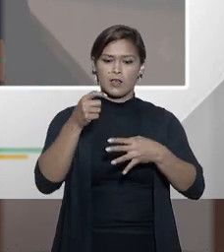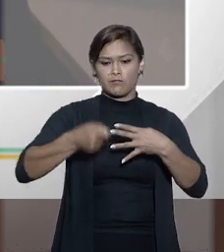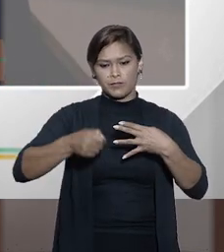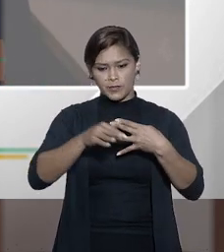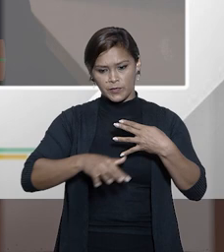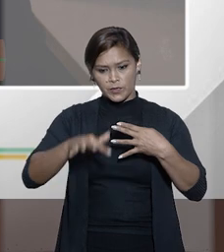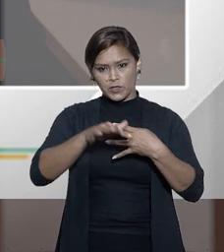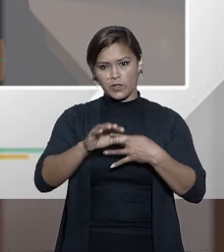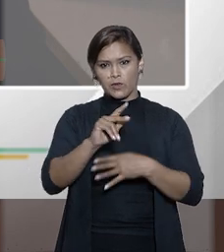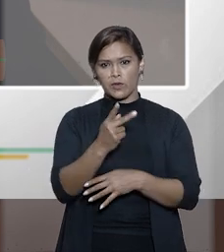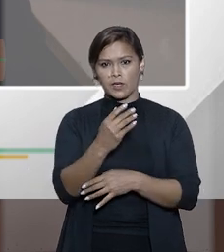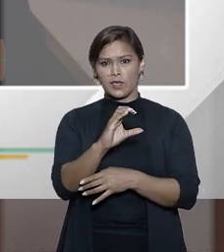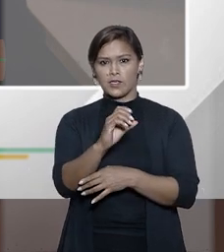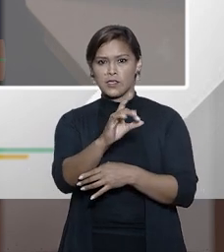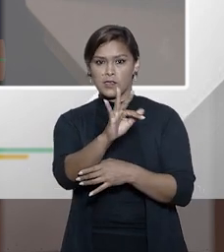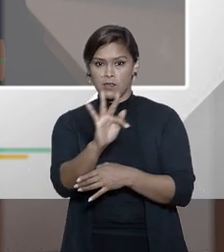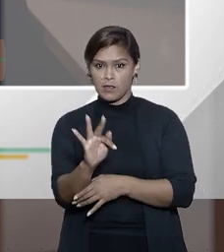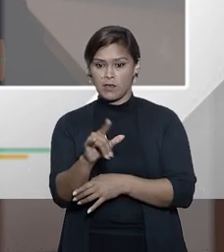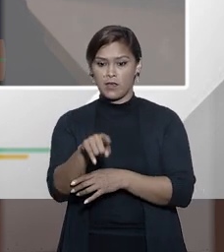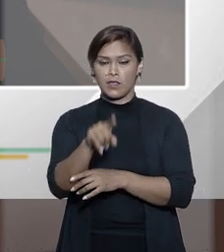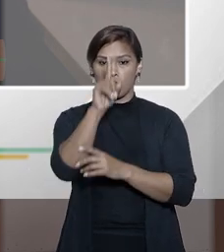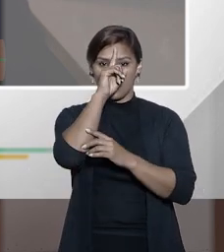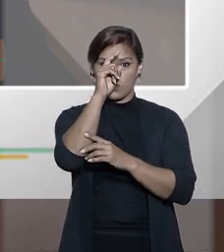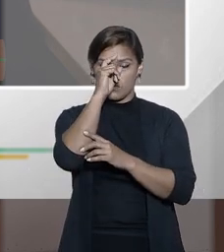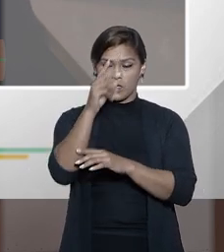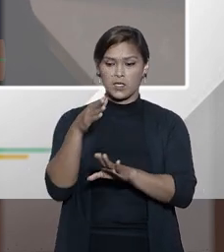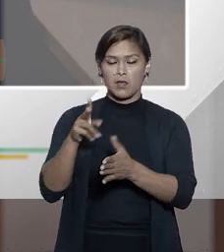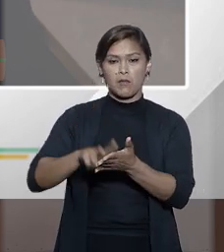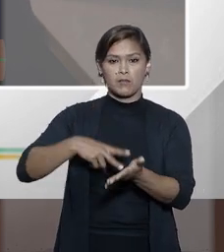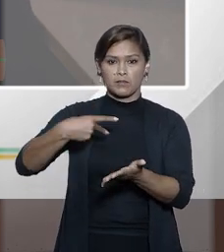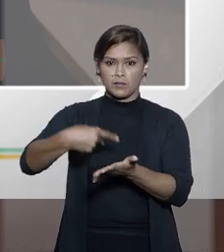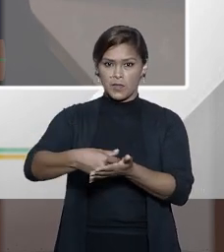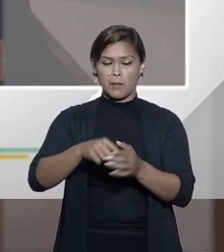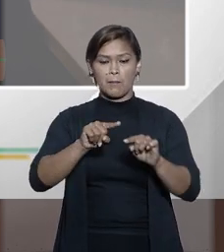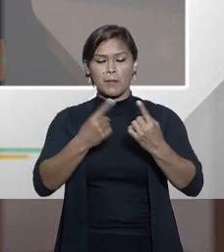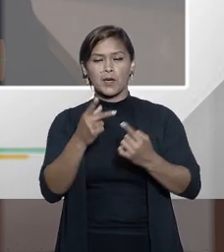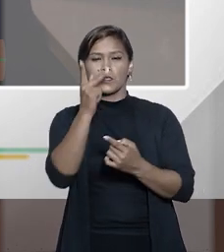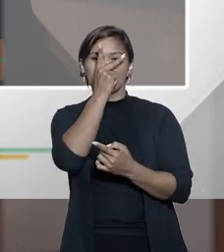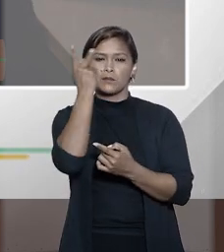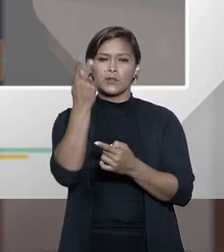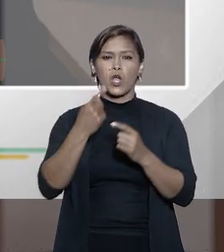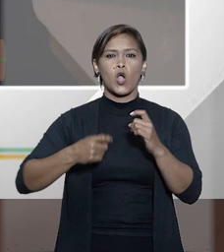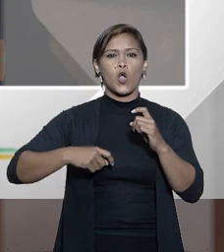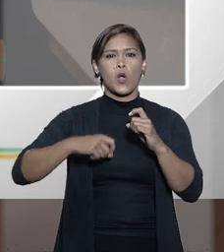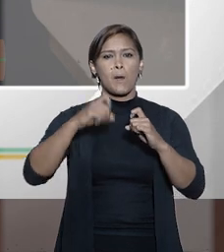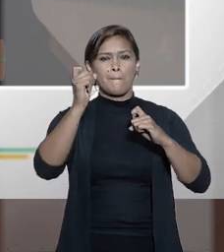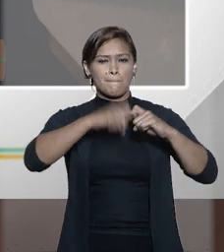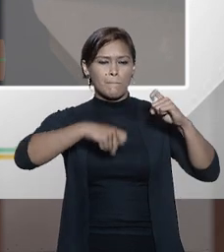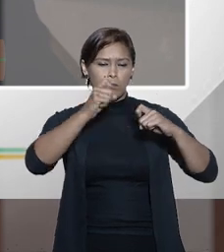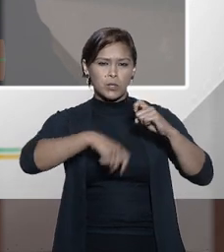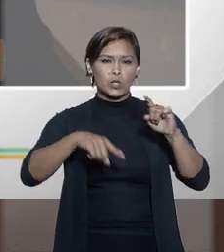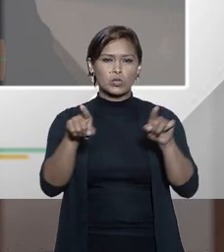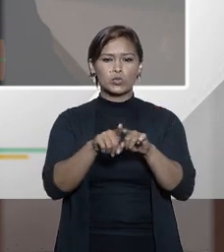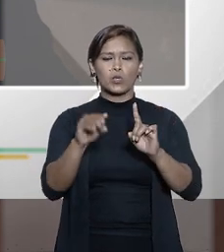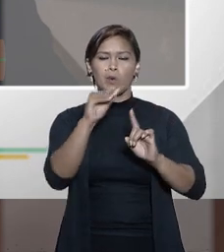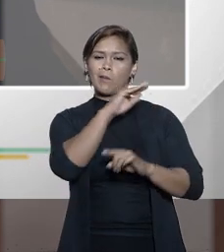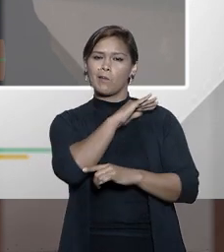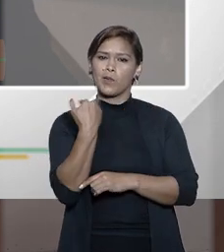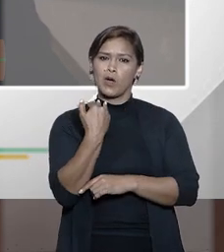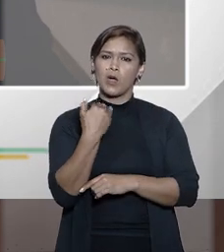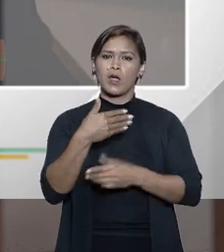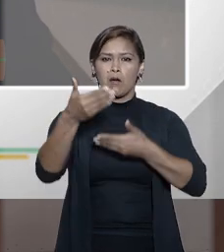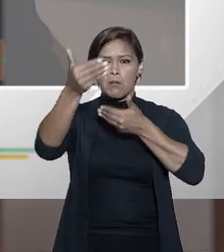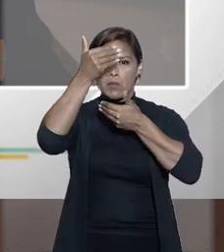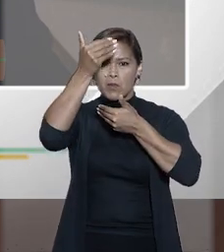jurisdição num HCT no hospital de custódia e tratamento mas se alguém fosse condenado por estupro por homicídio por